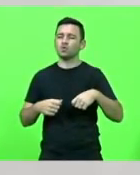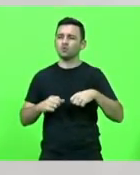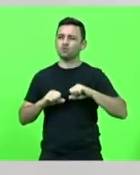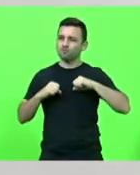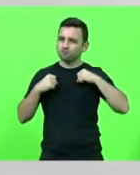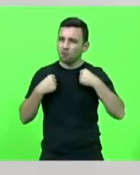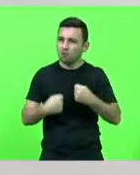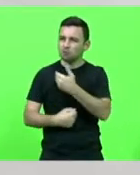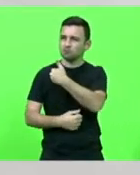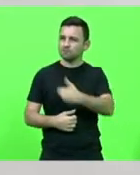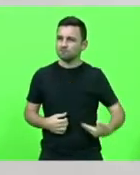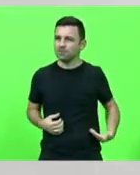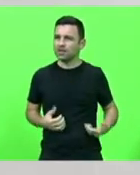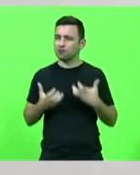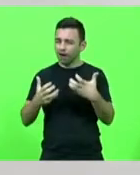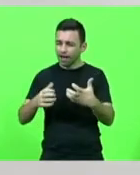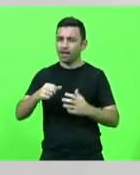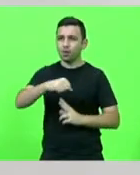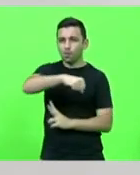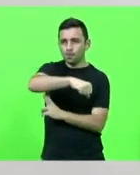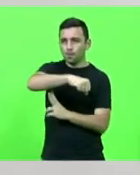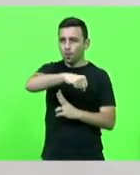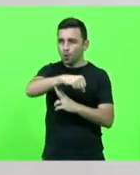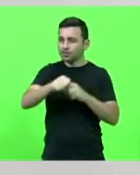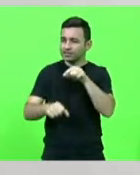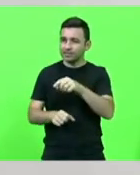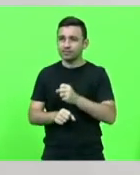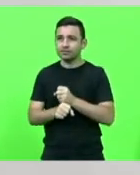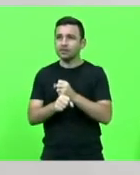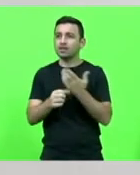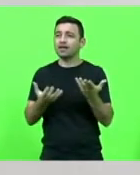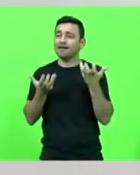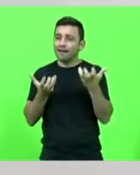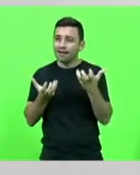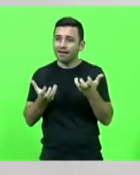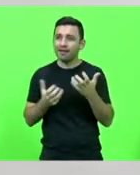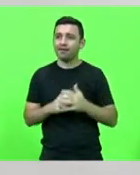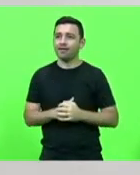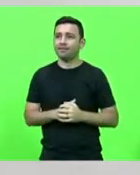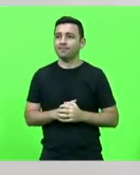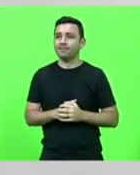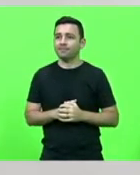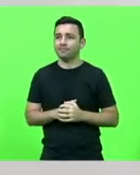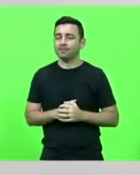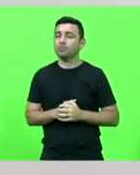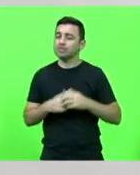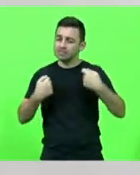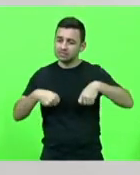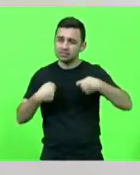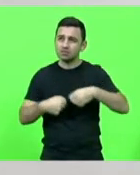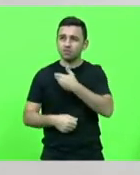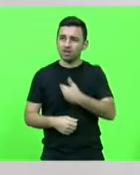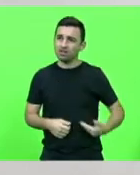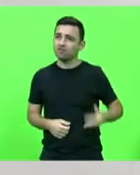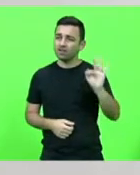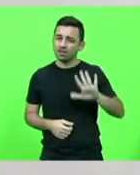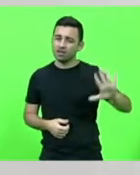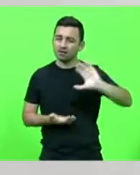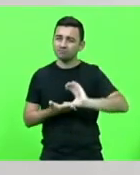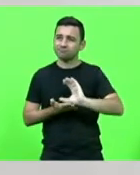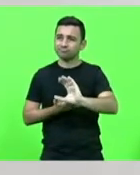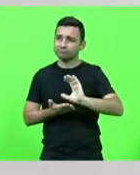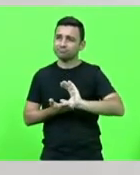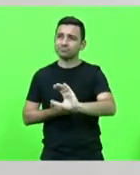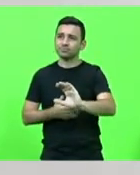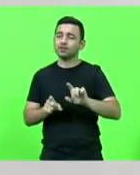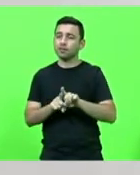na ponte que tem que vir governo federal e fazer os aportes necessários e também o governo